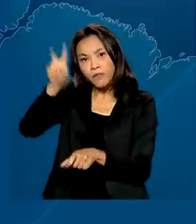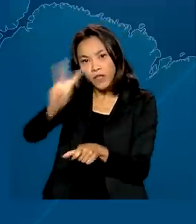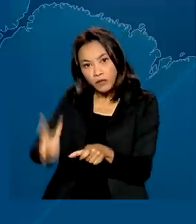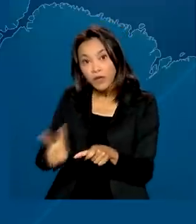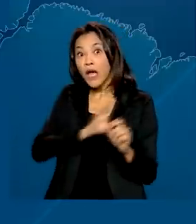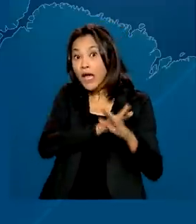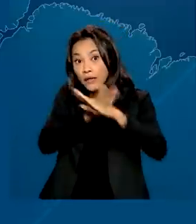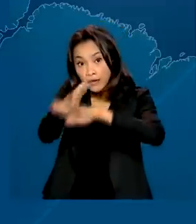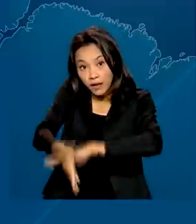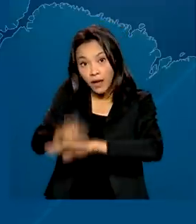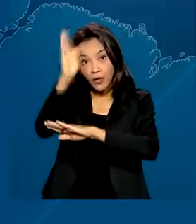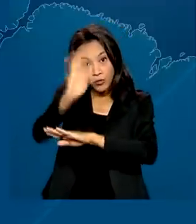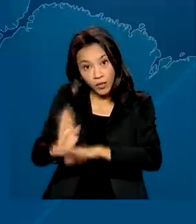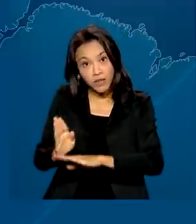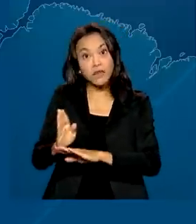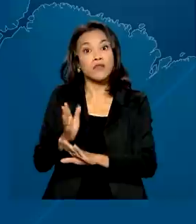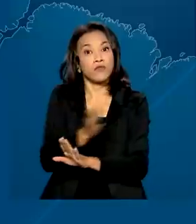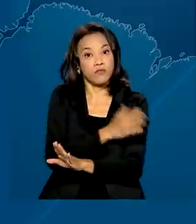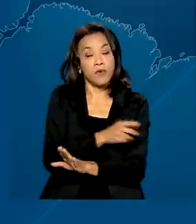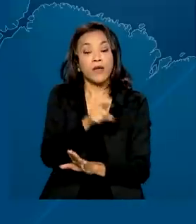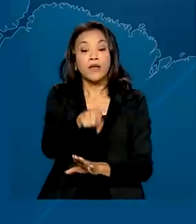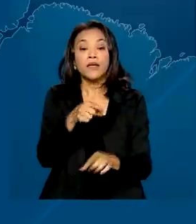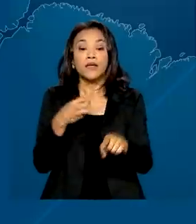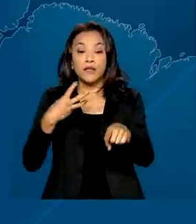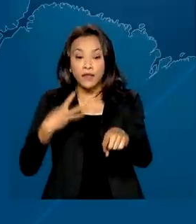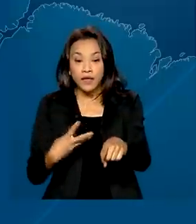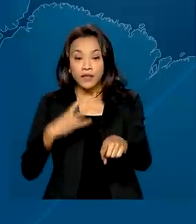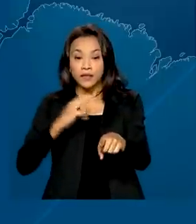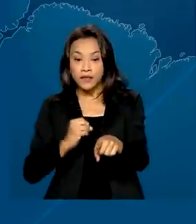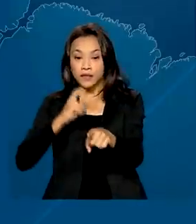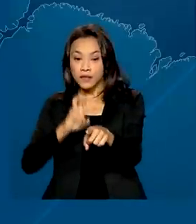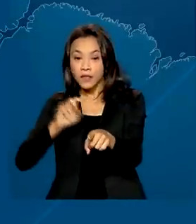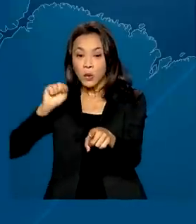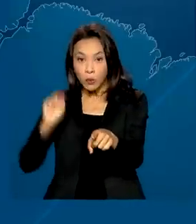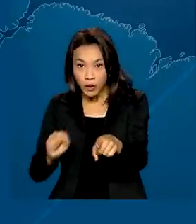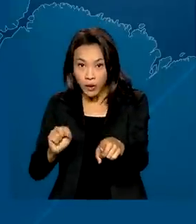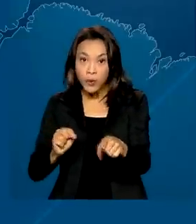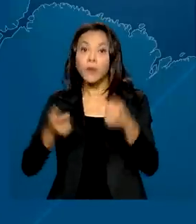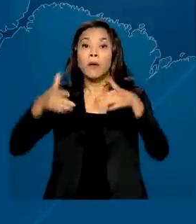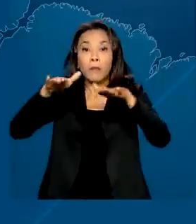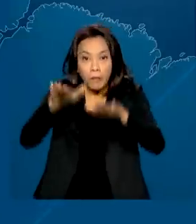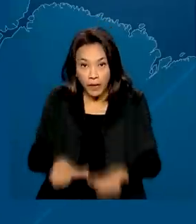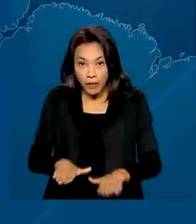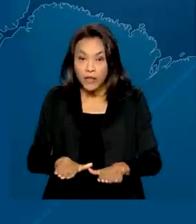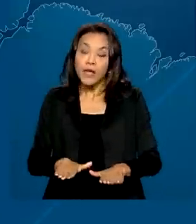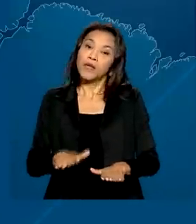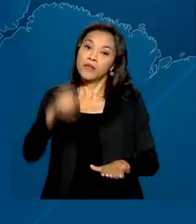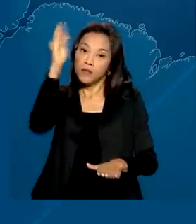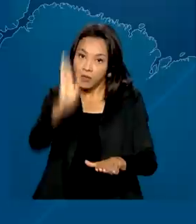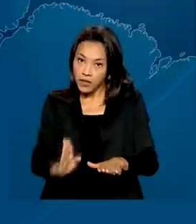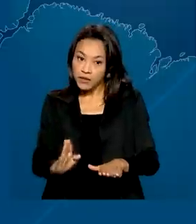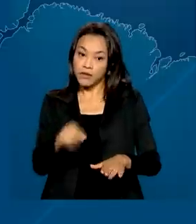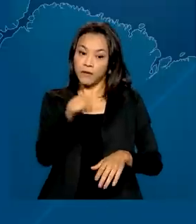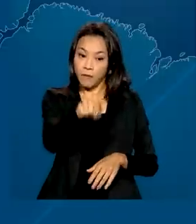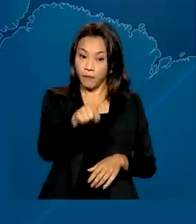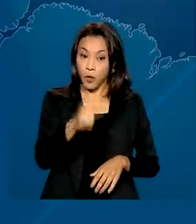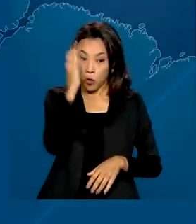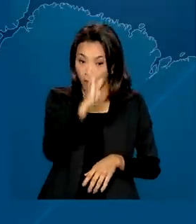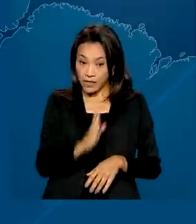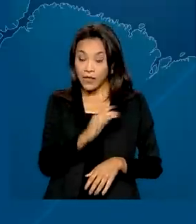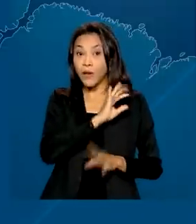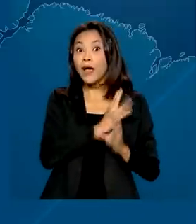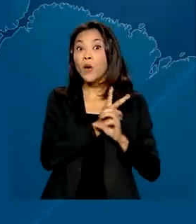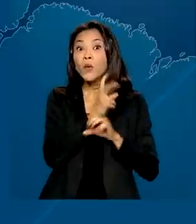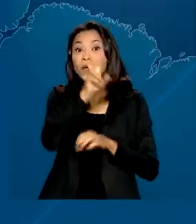nos últimos anos e cerca de 305 mil permanecem aqui. O país é o quinto mais